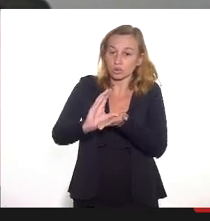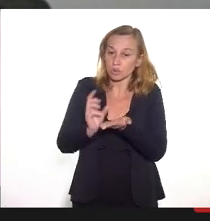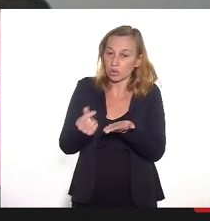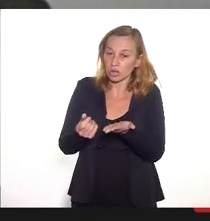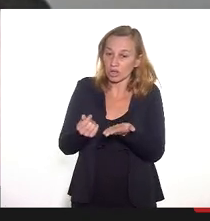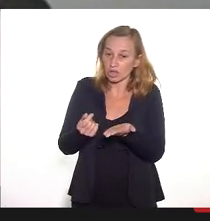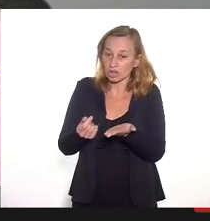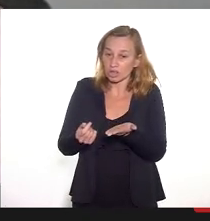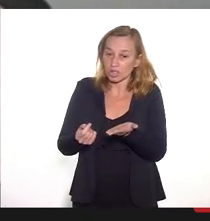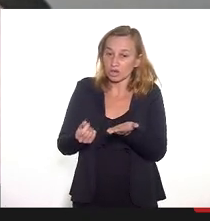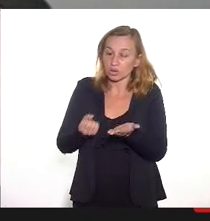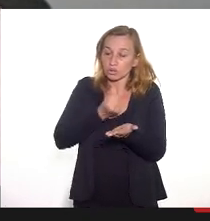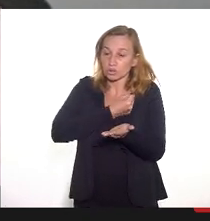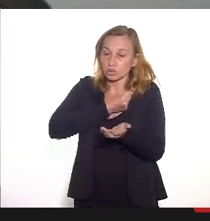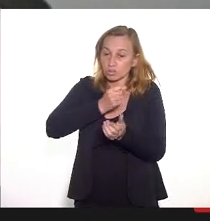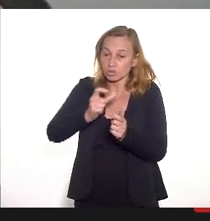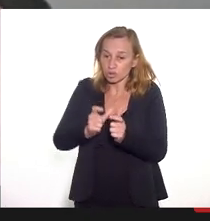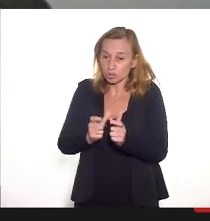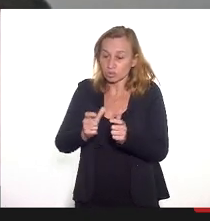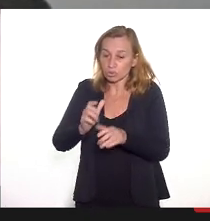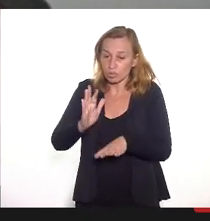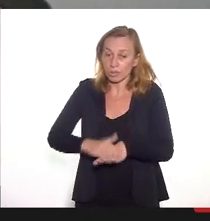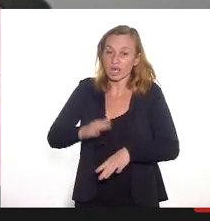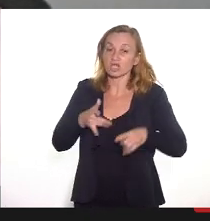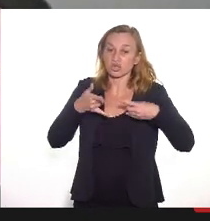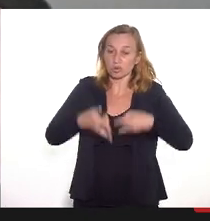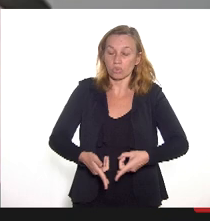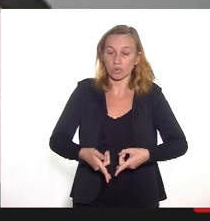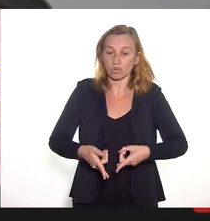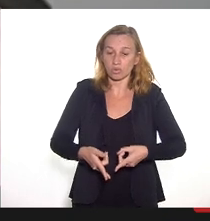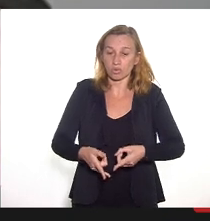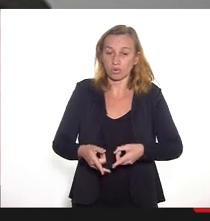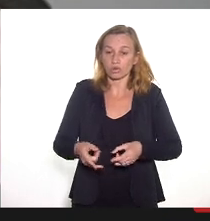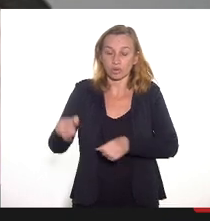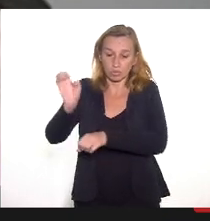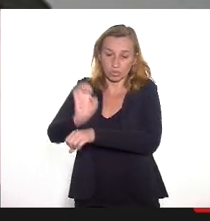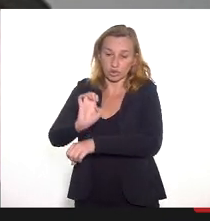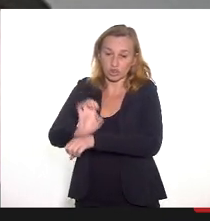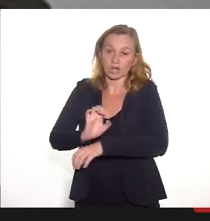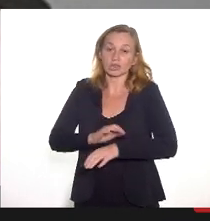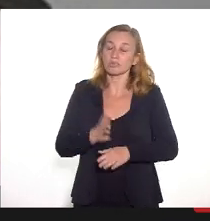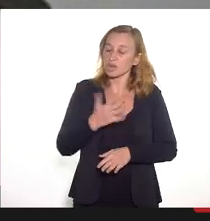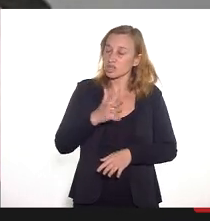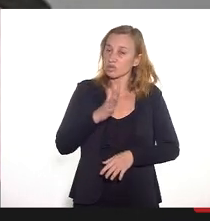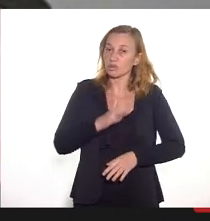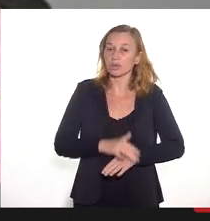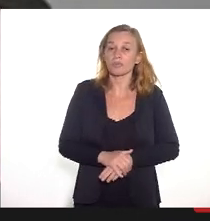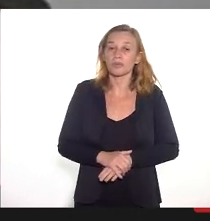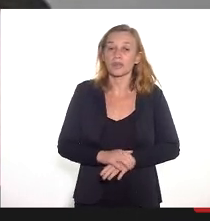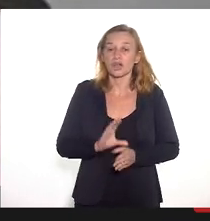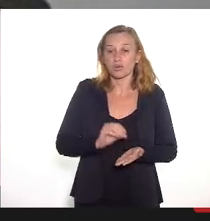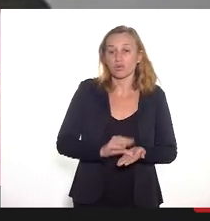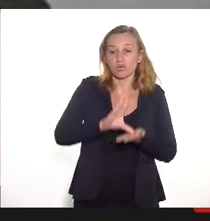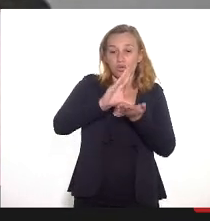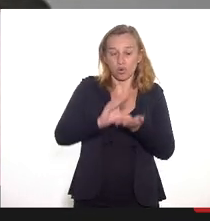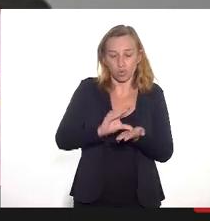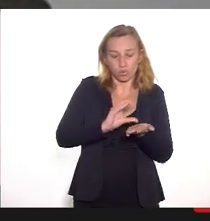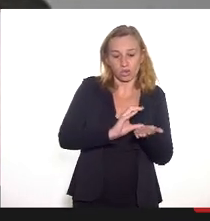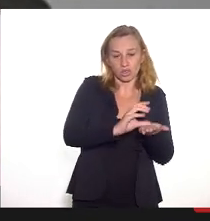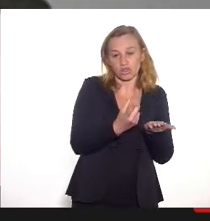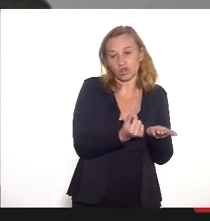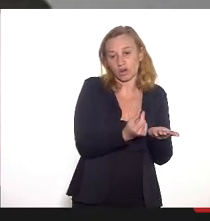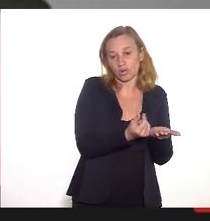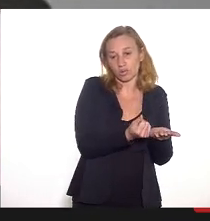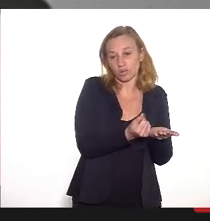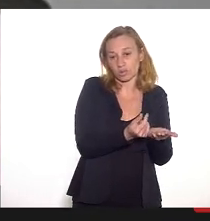o aumento dos leitos de Covid no Estado? Qual é, vamos dizer, aproximadamente, o volume de recursos que está